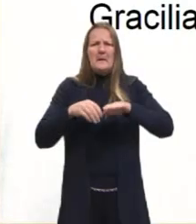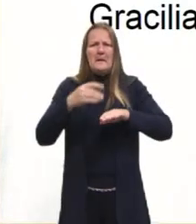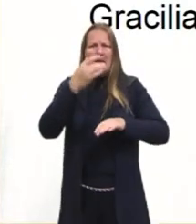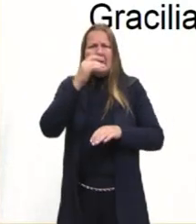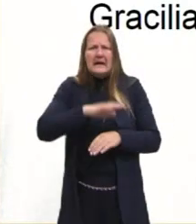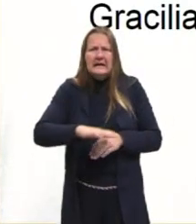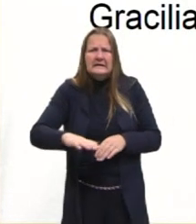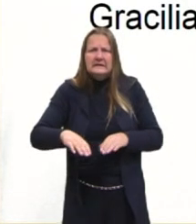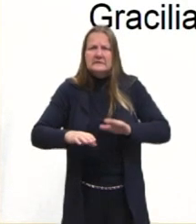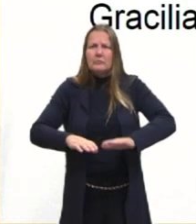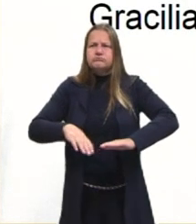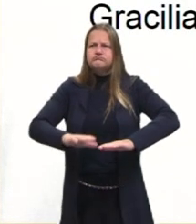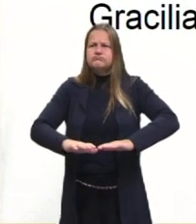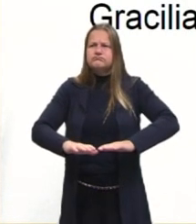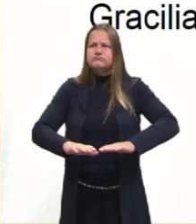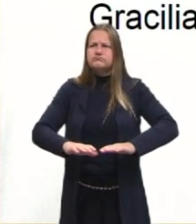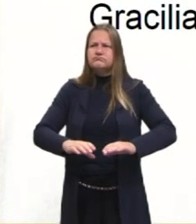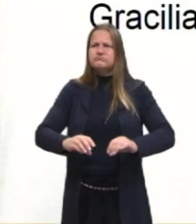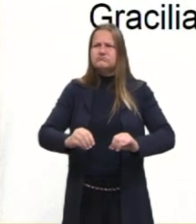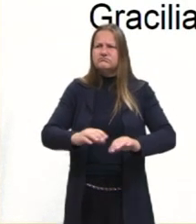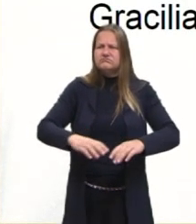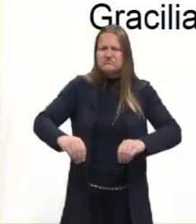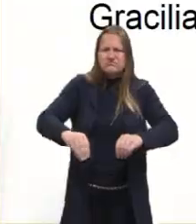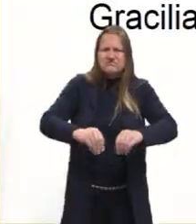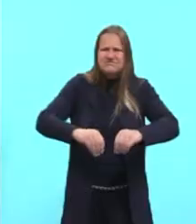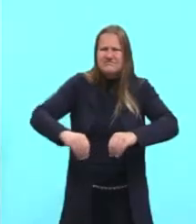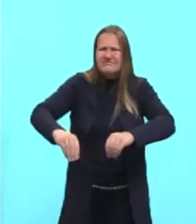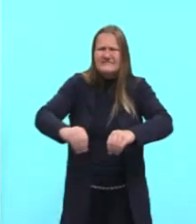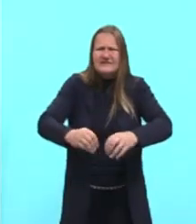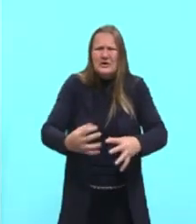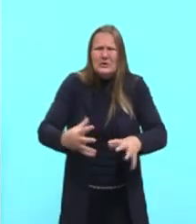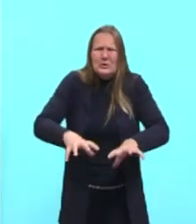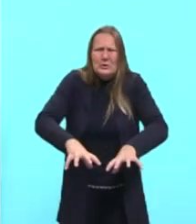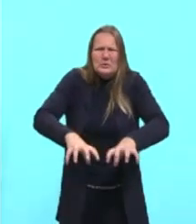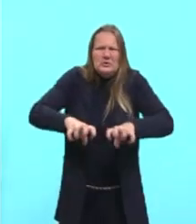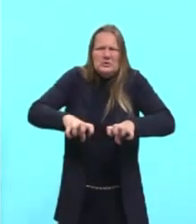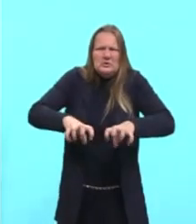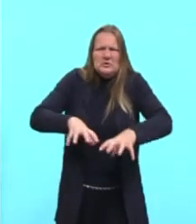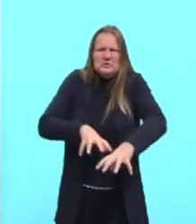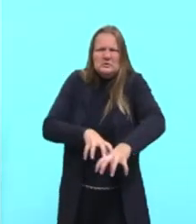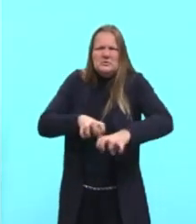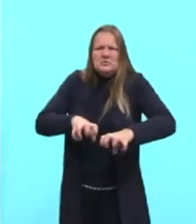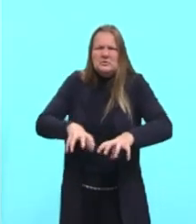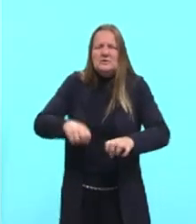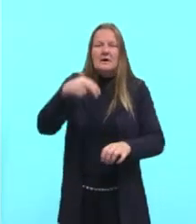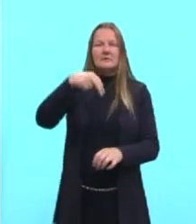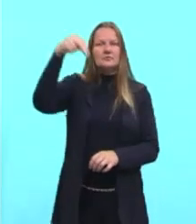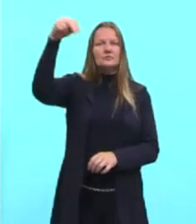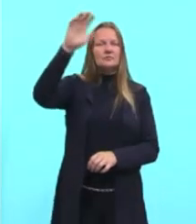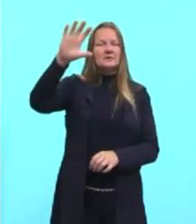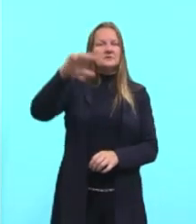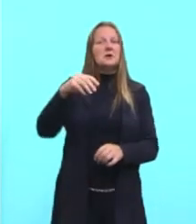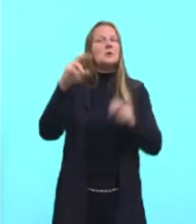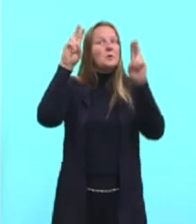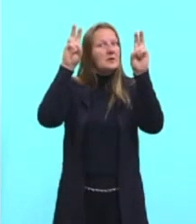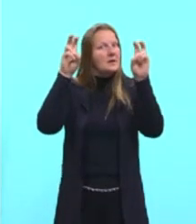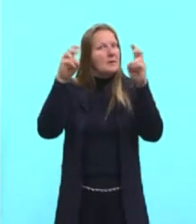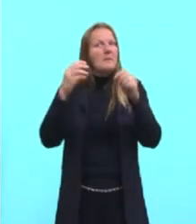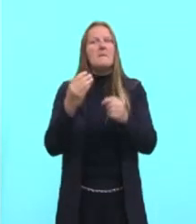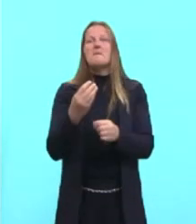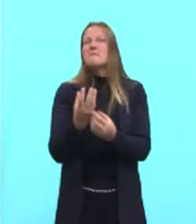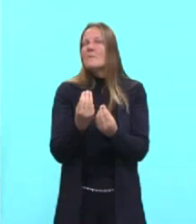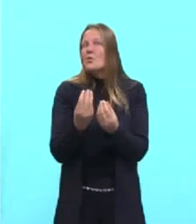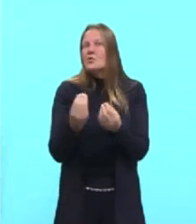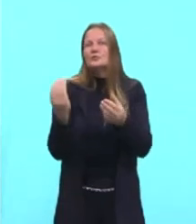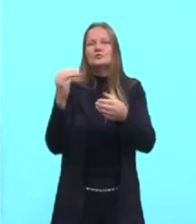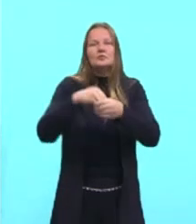criança dentro do chão seco, que é a seca do nordeste, que foi uma das temáticas que